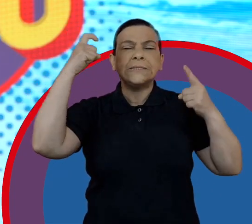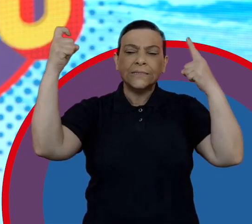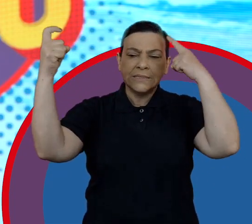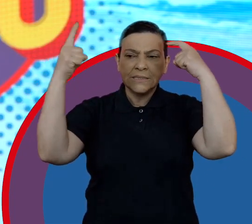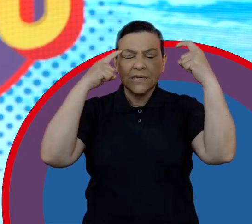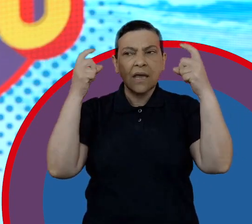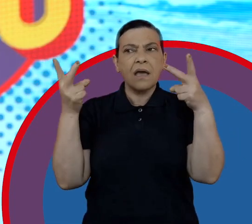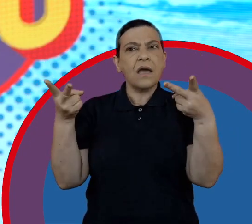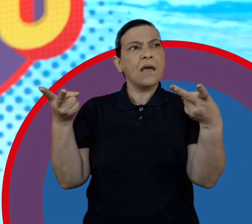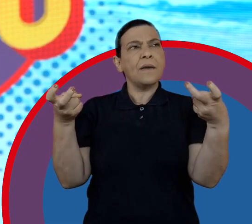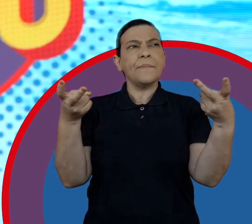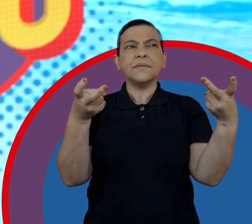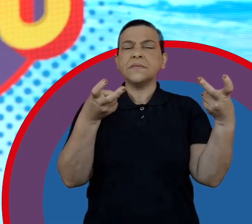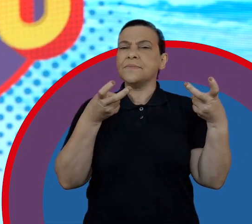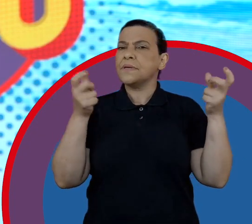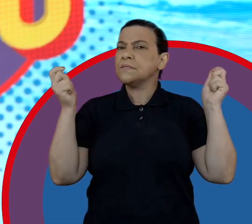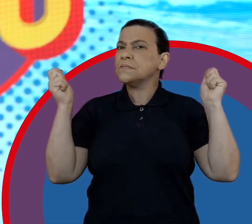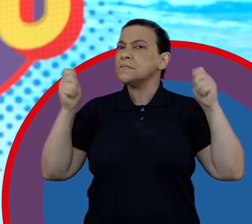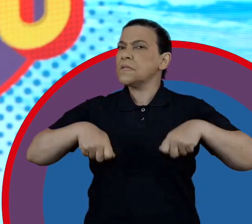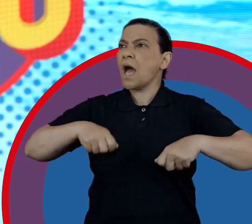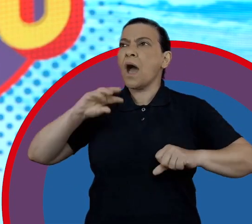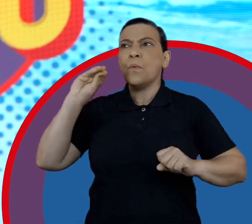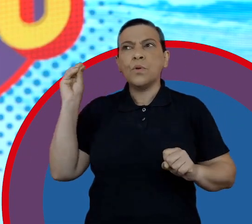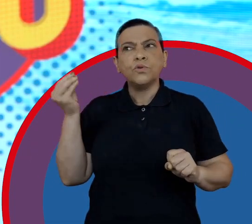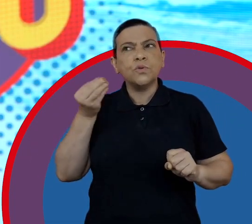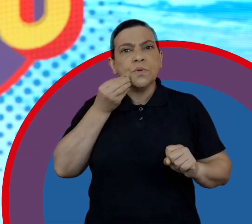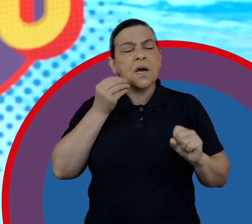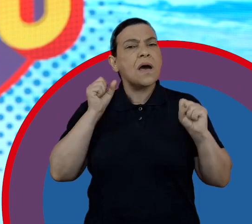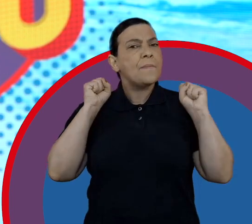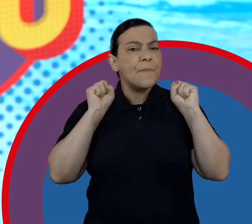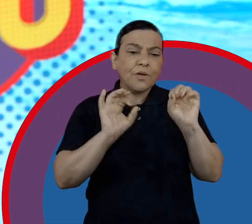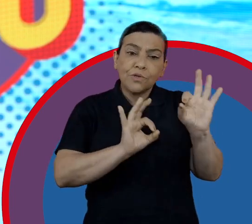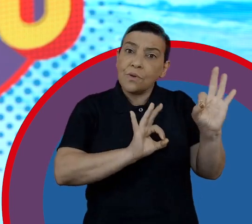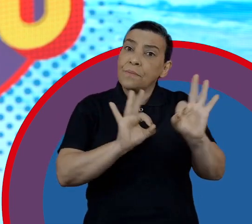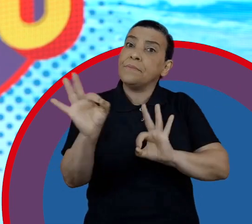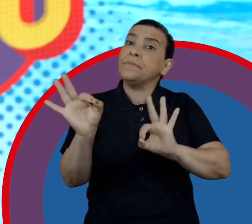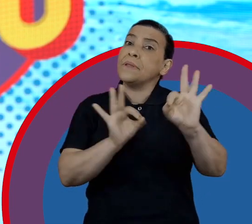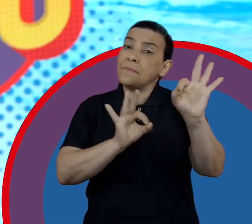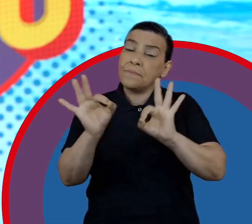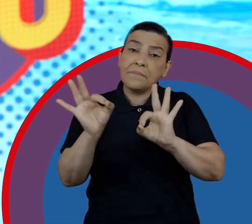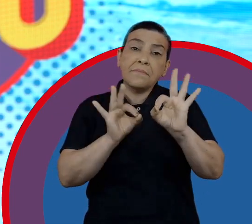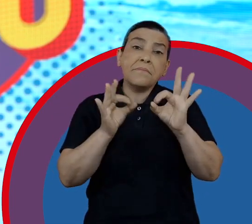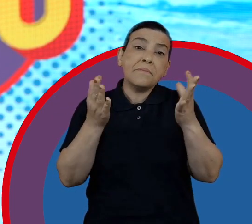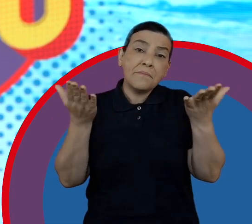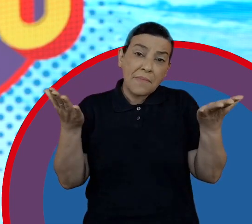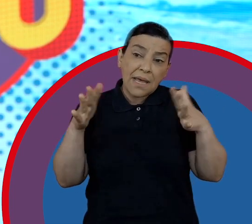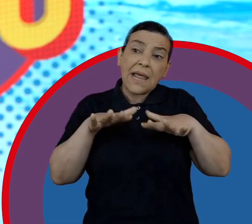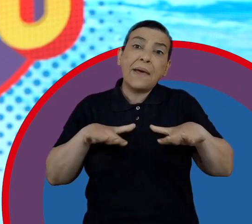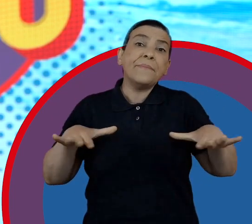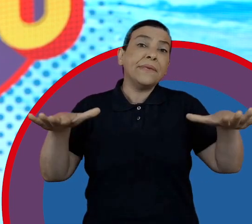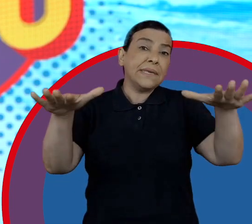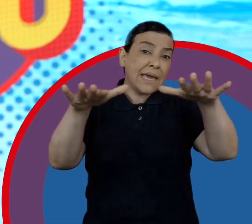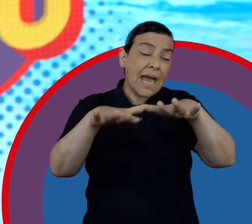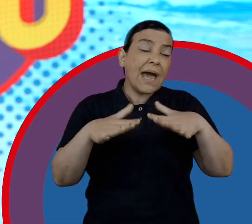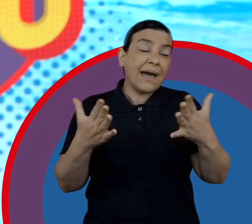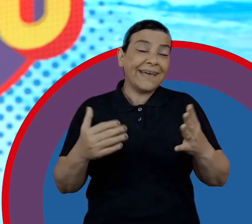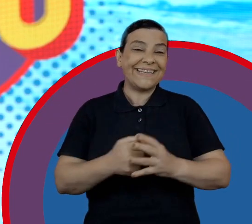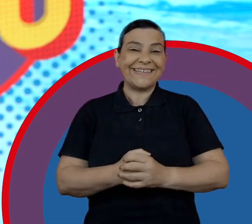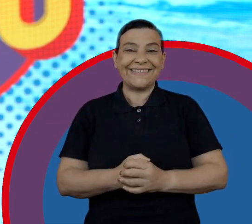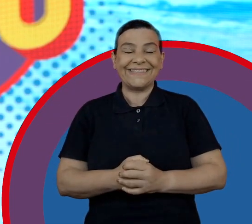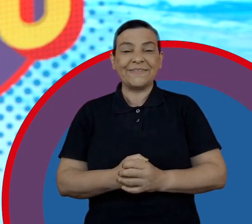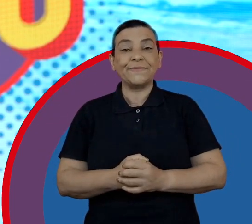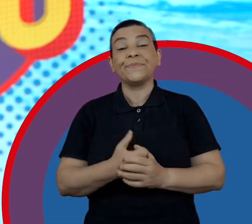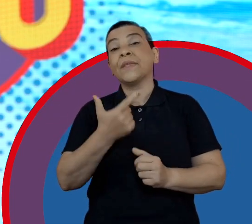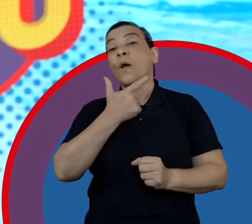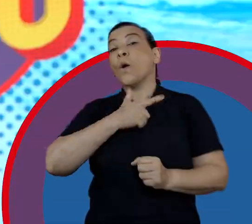de quem está no programa e enxergar quais são as possibilidades que eu posso construir dentro daquilo que eu tenho